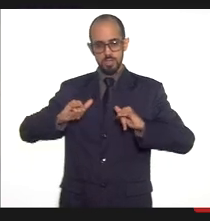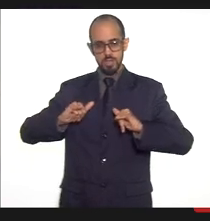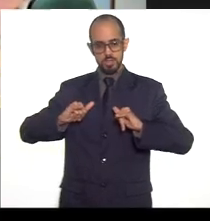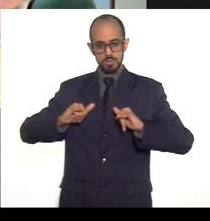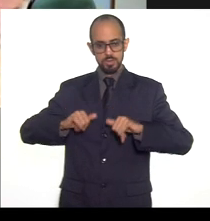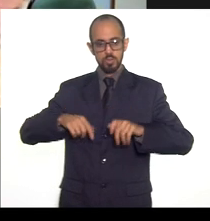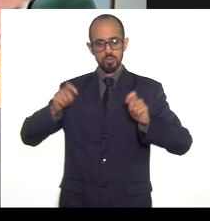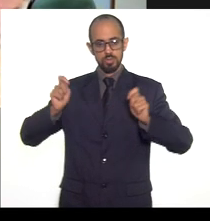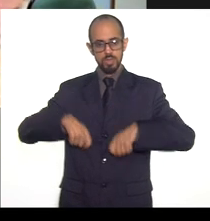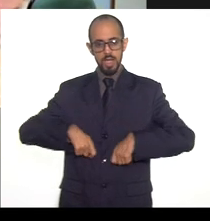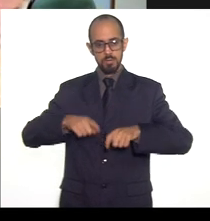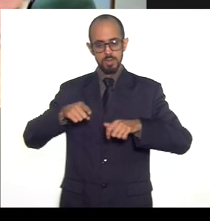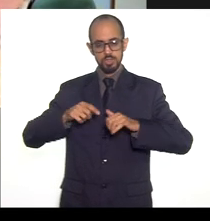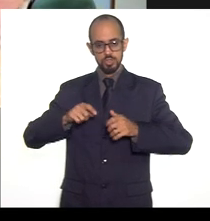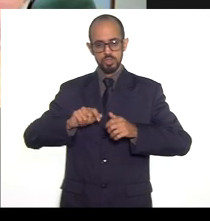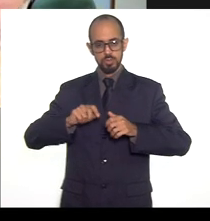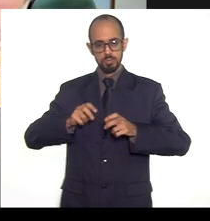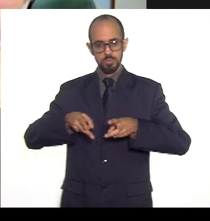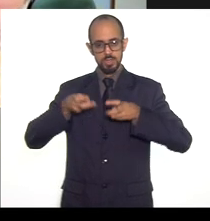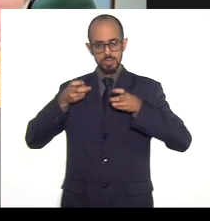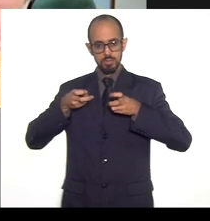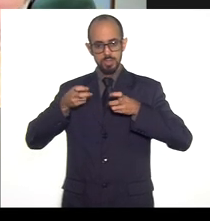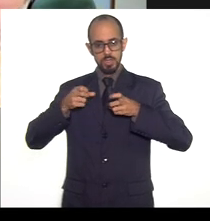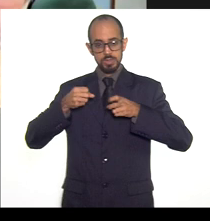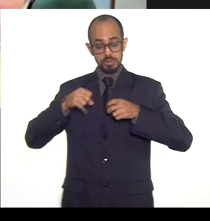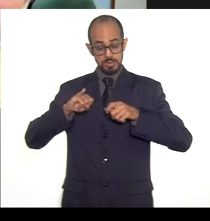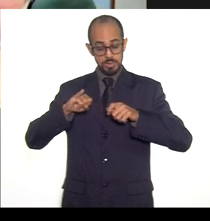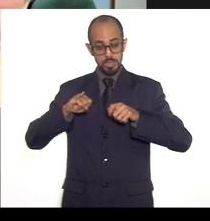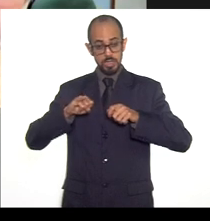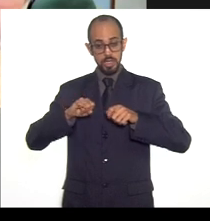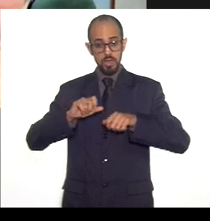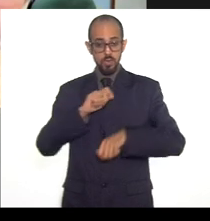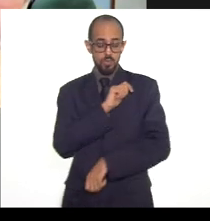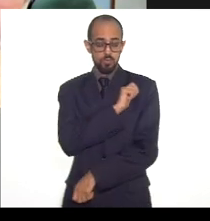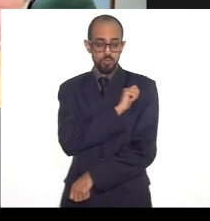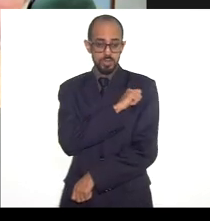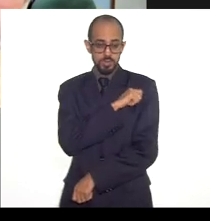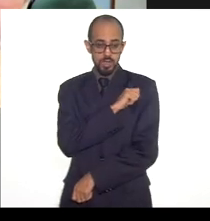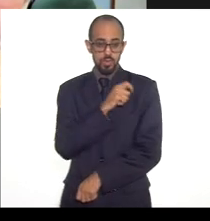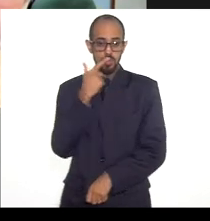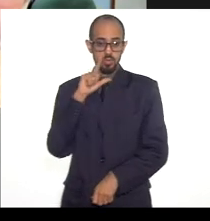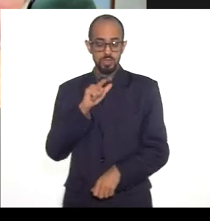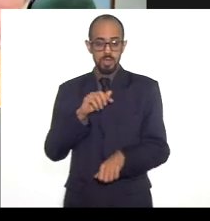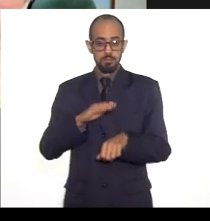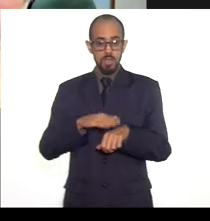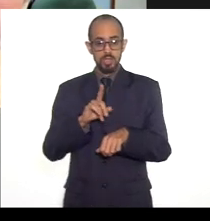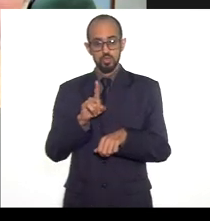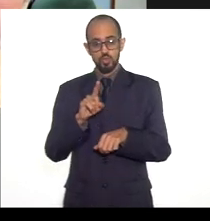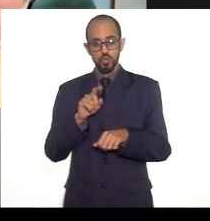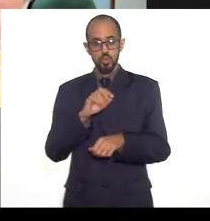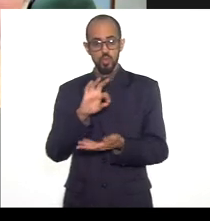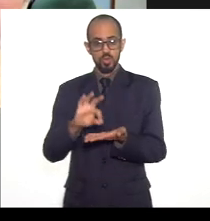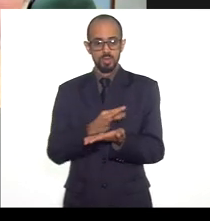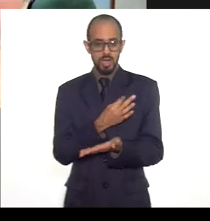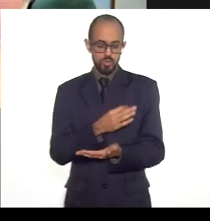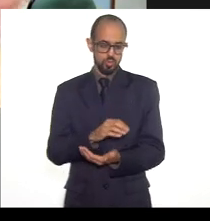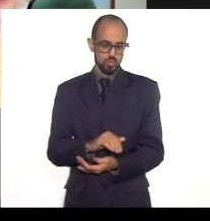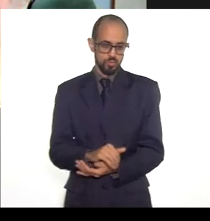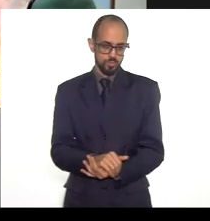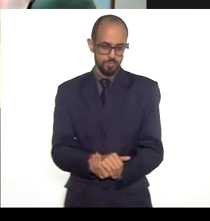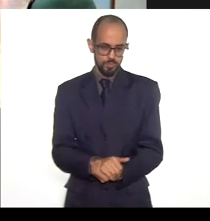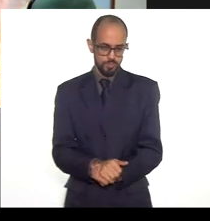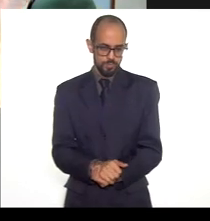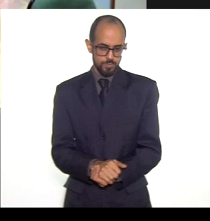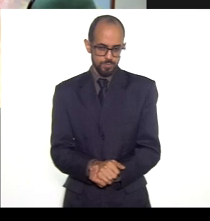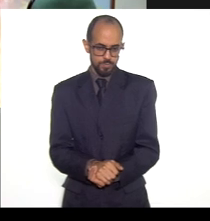identificar é se um fiscal fiscaliza mais de um contrato foi essa a ponderação que ela fez